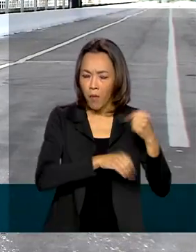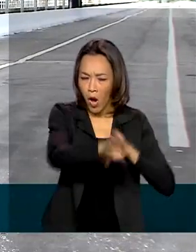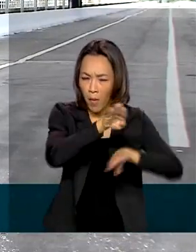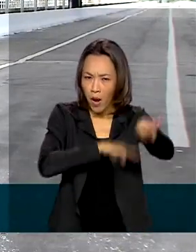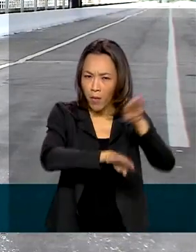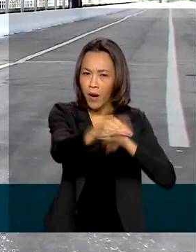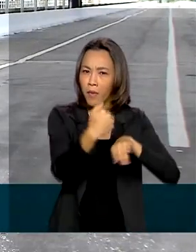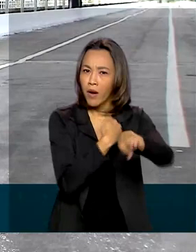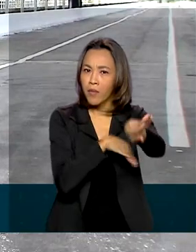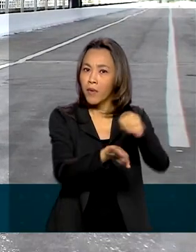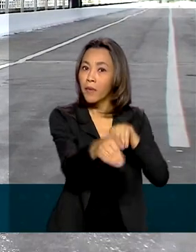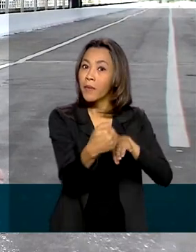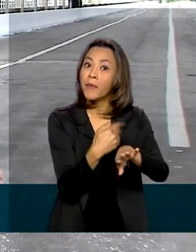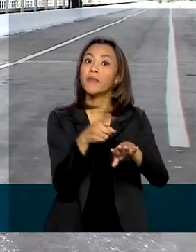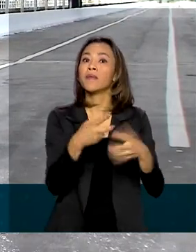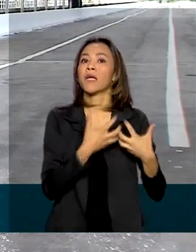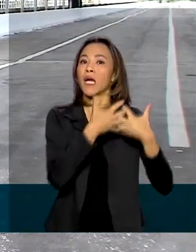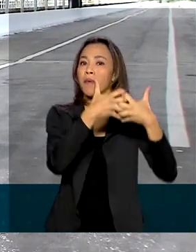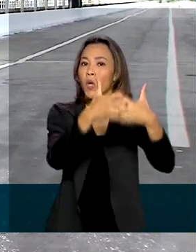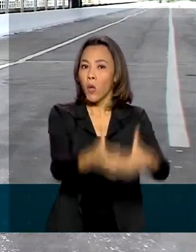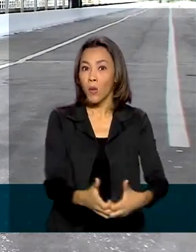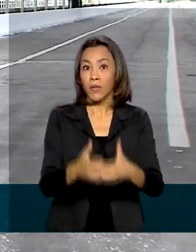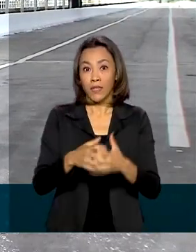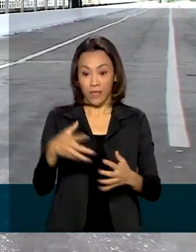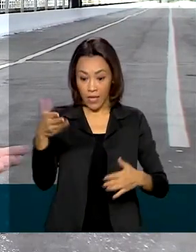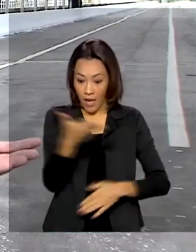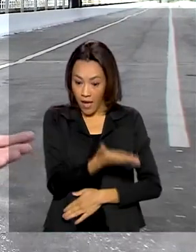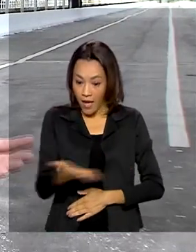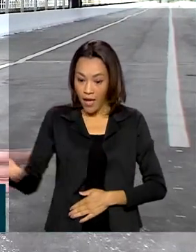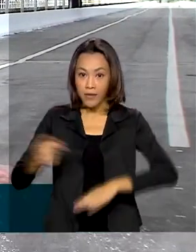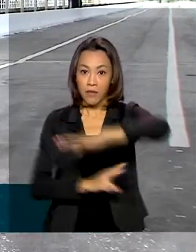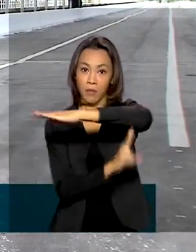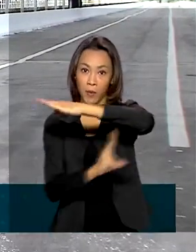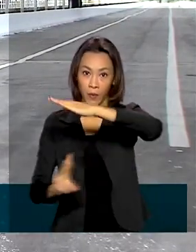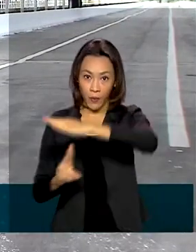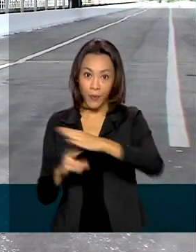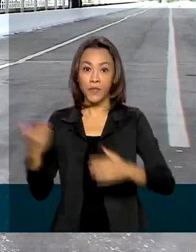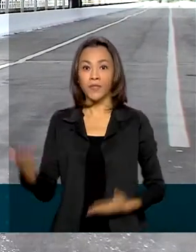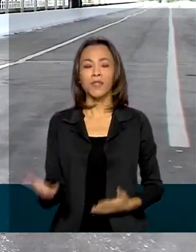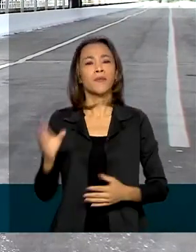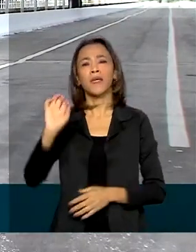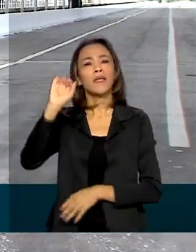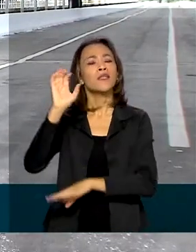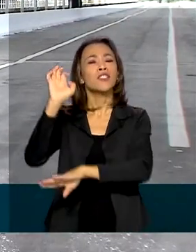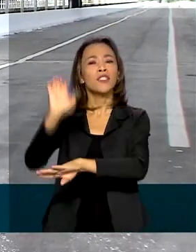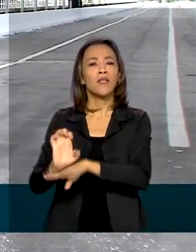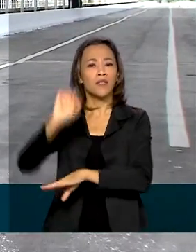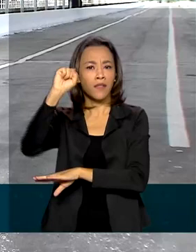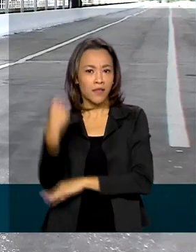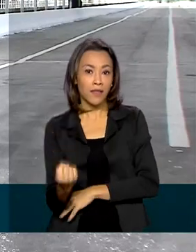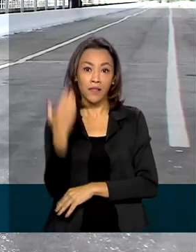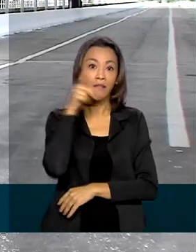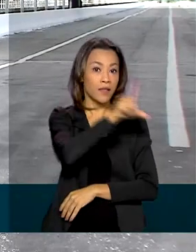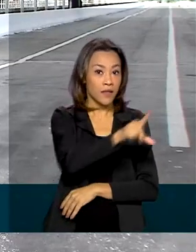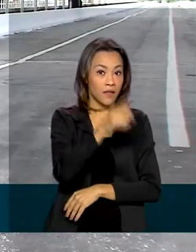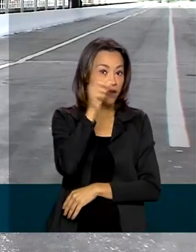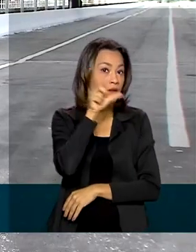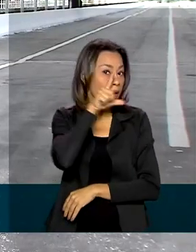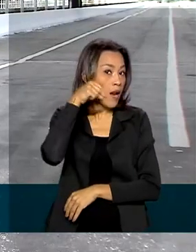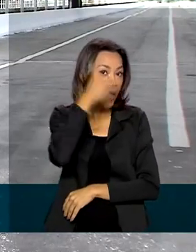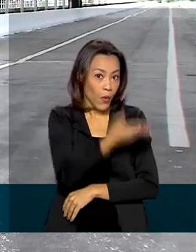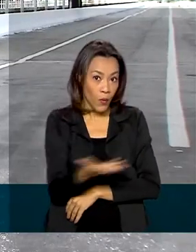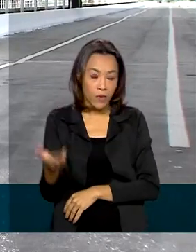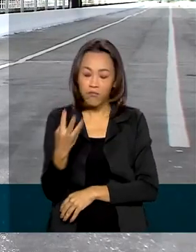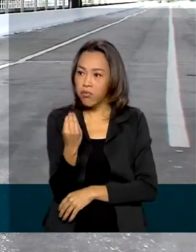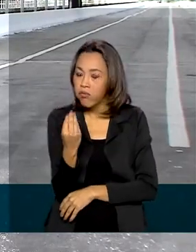ponte que liga Sergipe a Alagoas num dia comum de semana. O fluxo é muito intenso. Por isso,